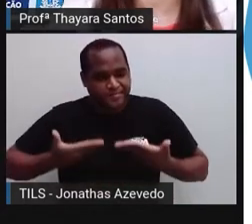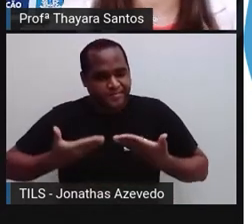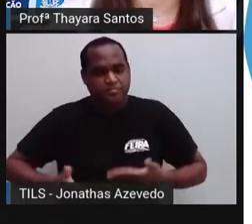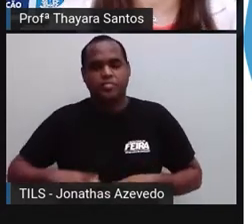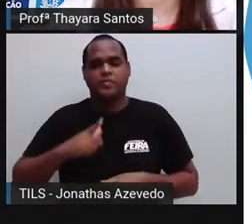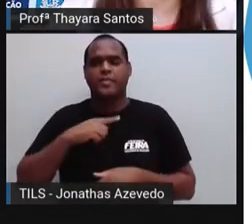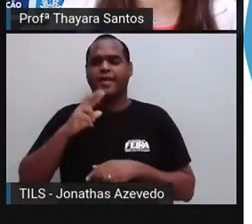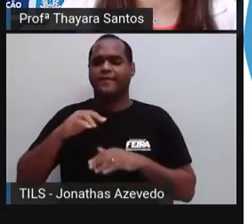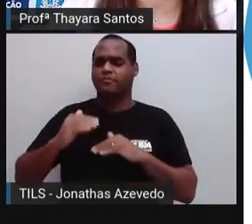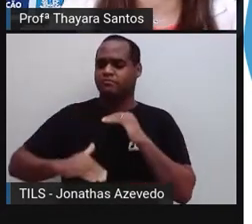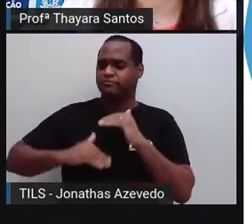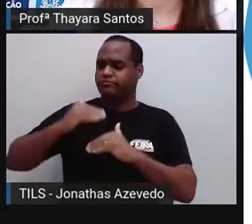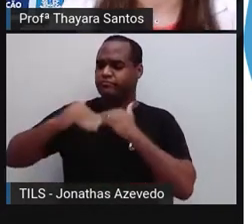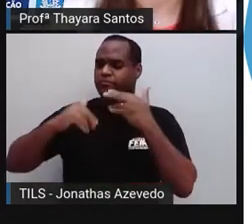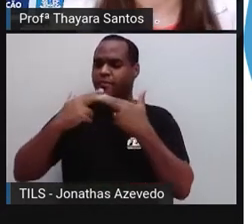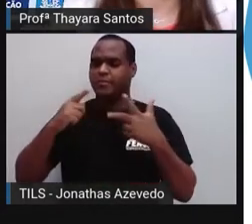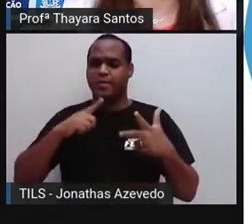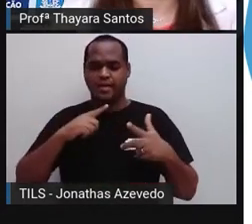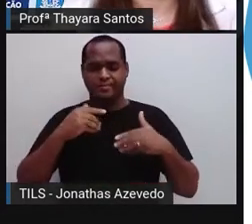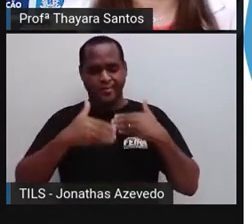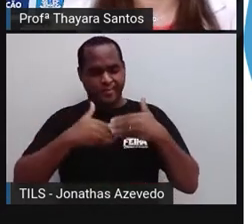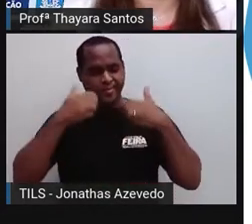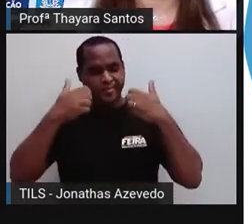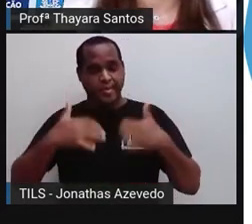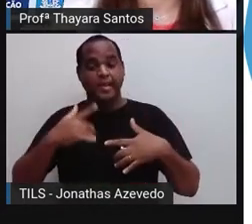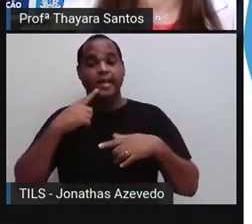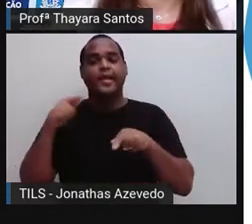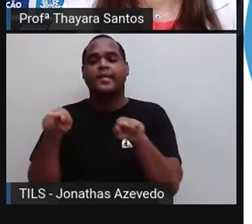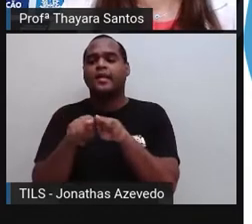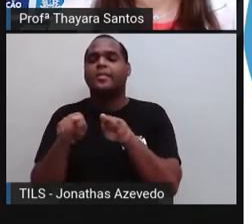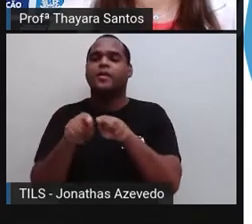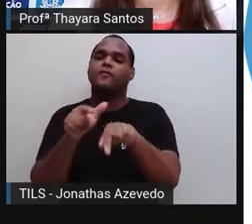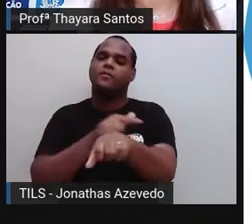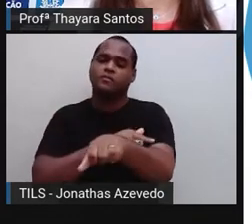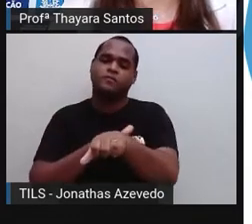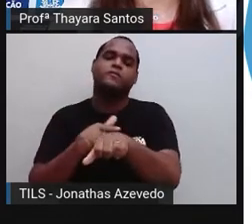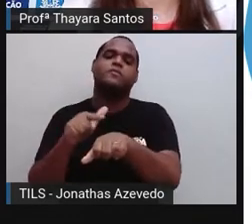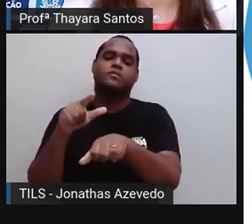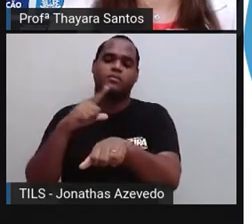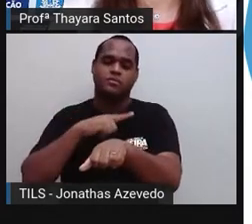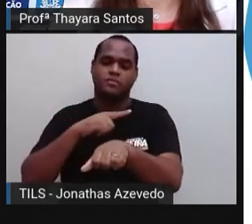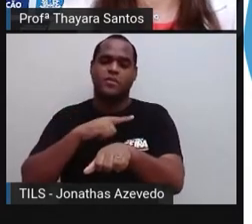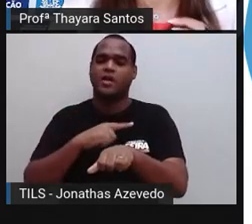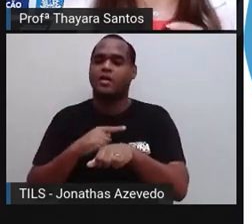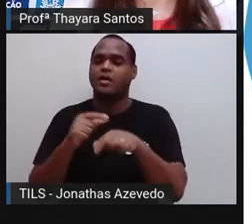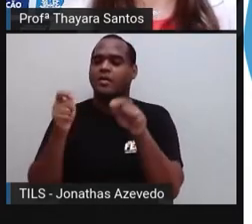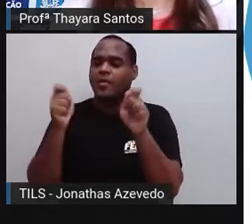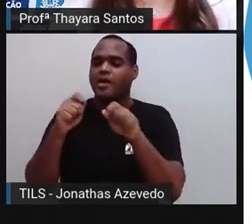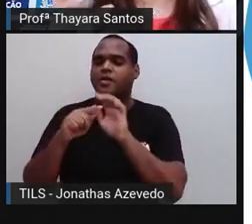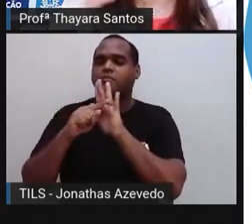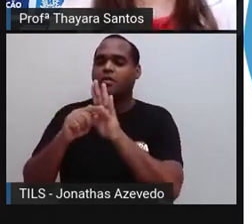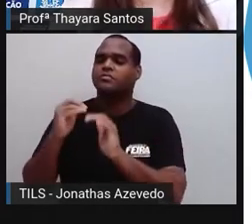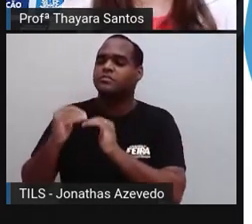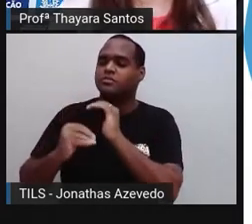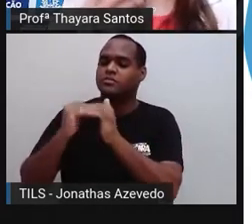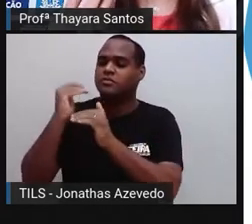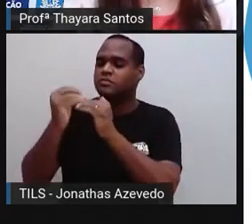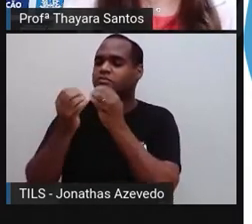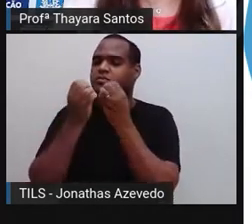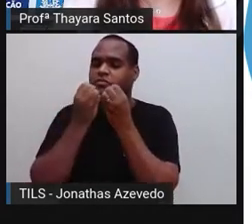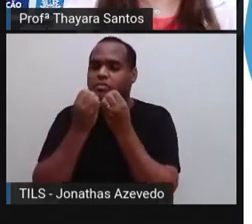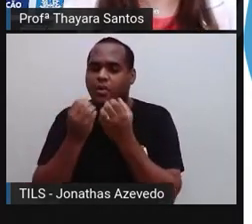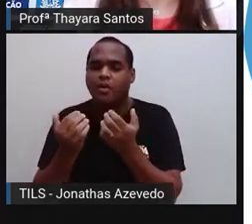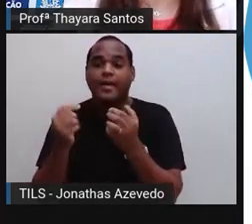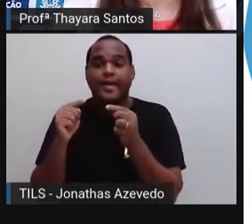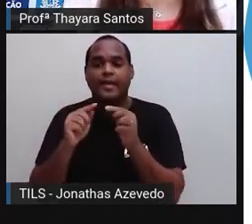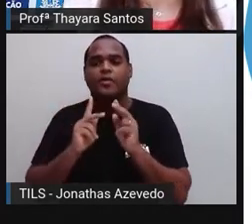desenvolvimento, a reprodução e também o nosso comportamento. Então, quem ajuda aí nesse processo são os hormônios que